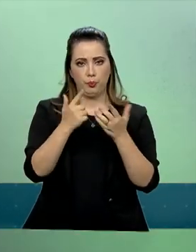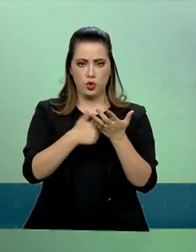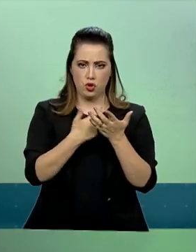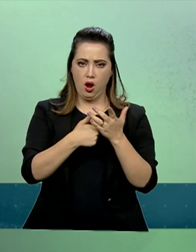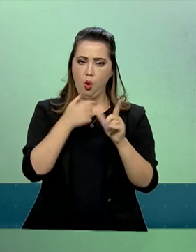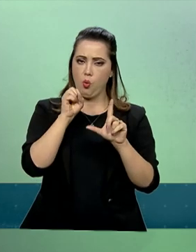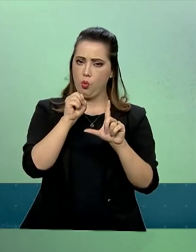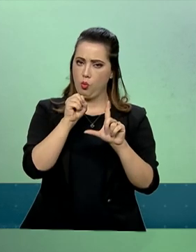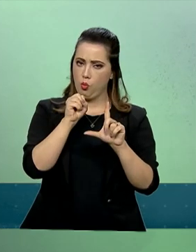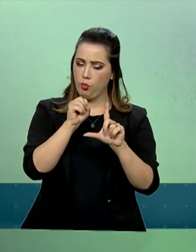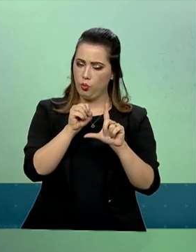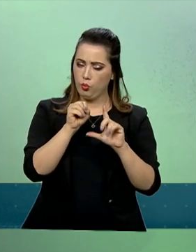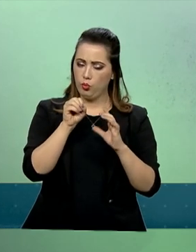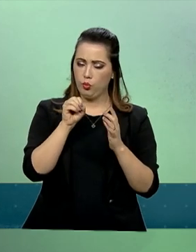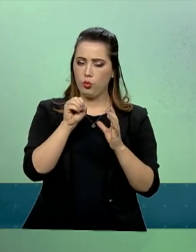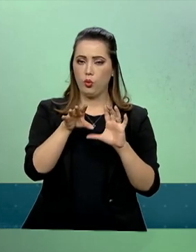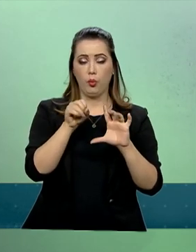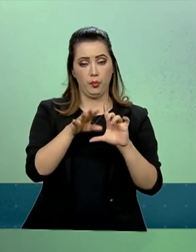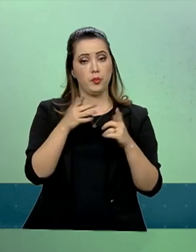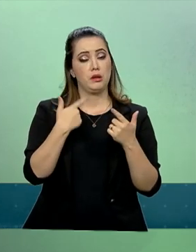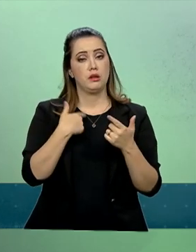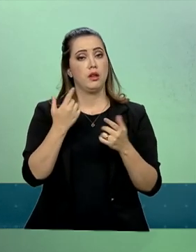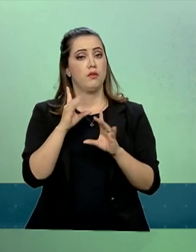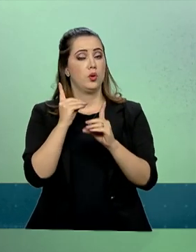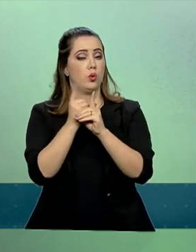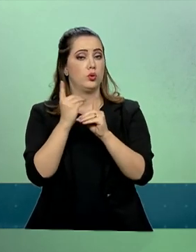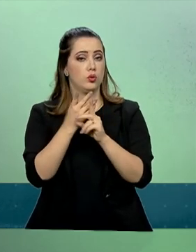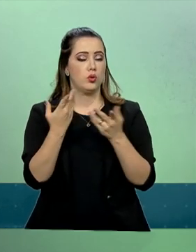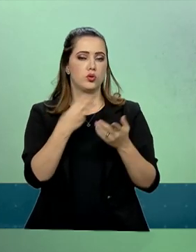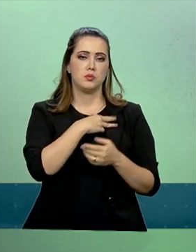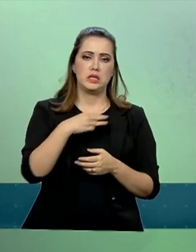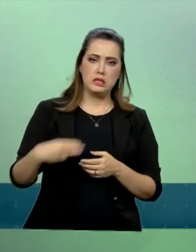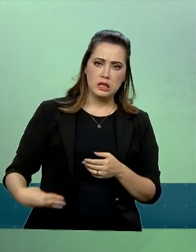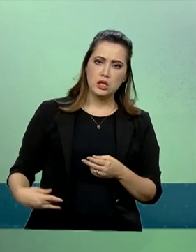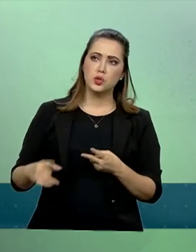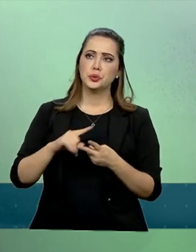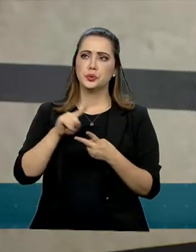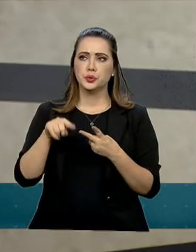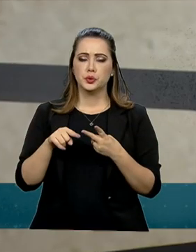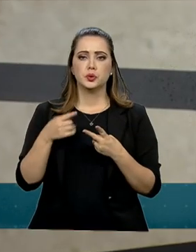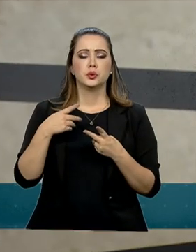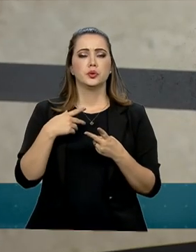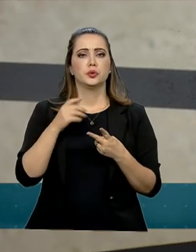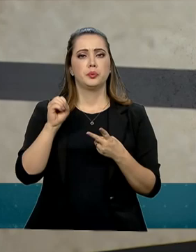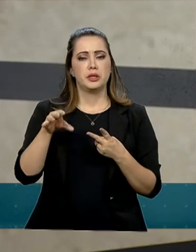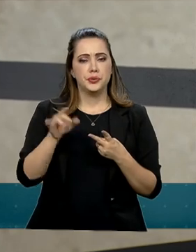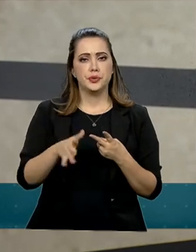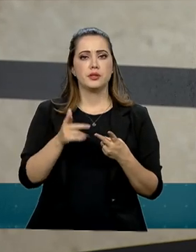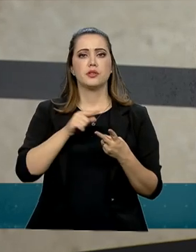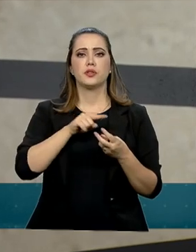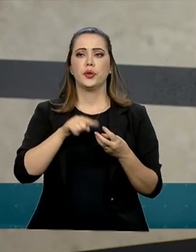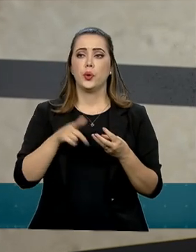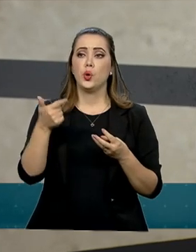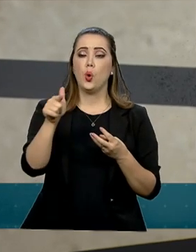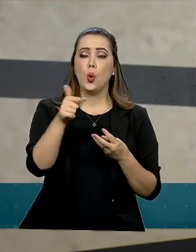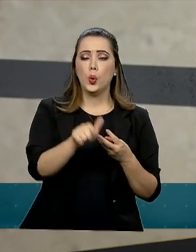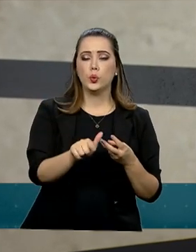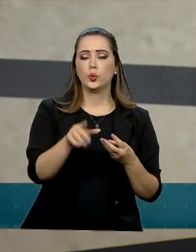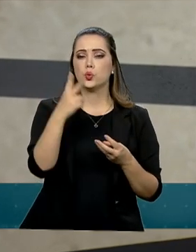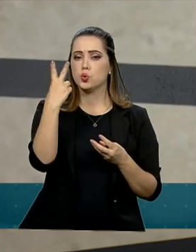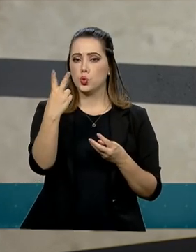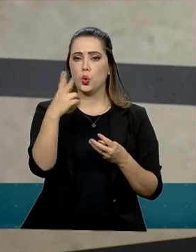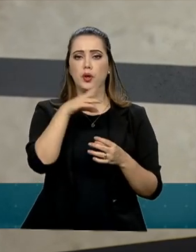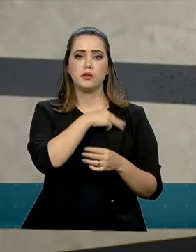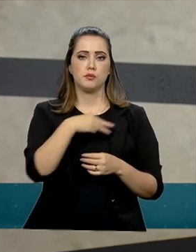o ministro da Educação, junto com o Paulo Guedes e mais dois ministros. Eu queria saber qual foi o tema desse encontro, se isso tem a ver com